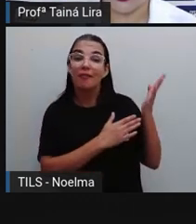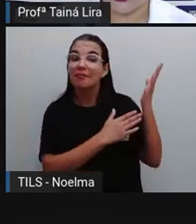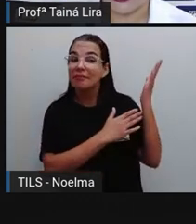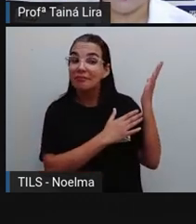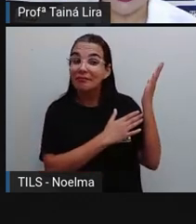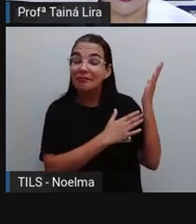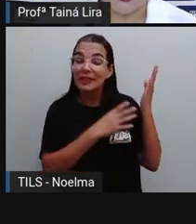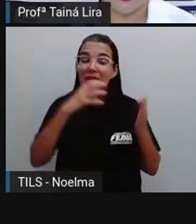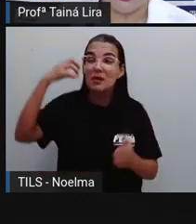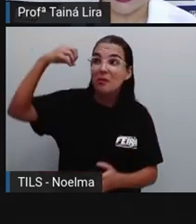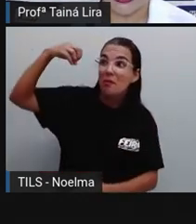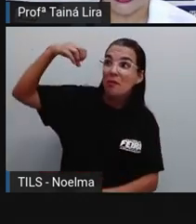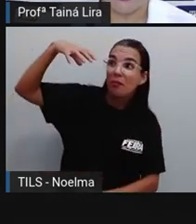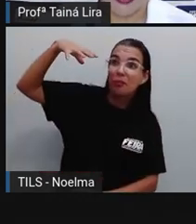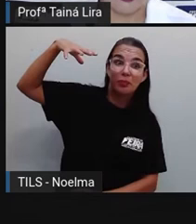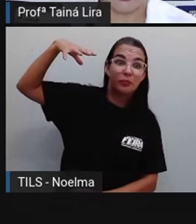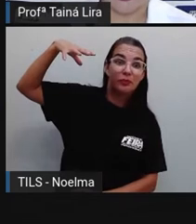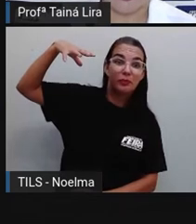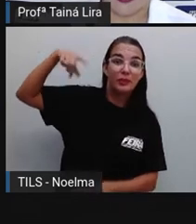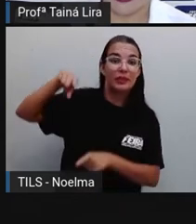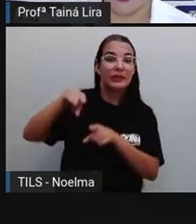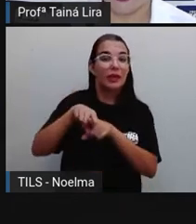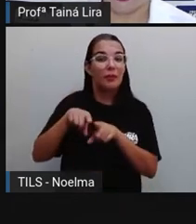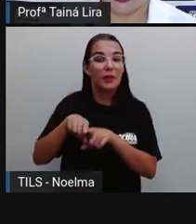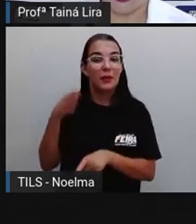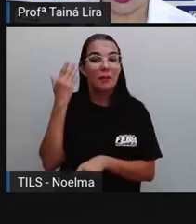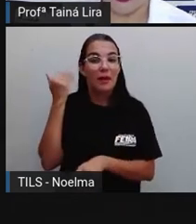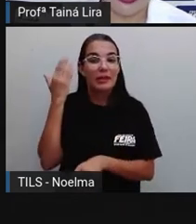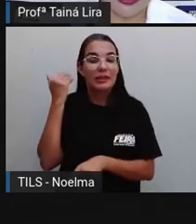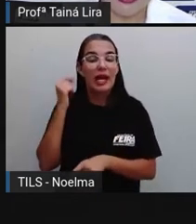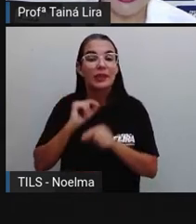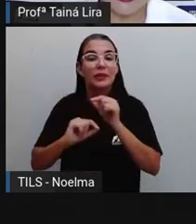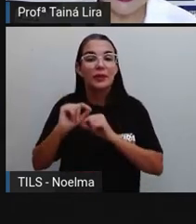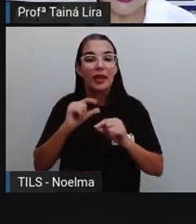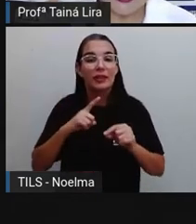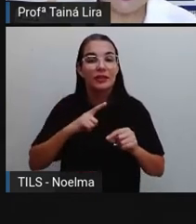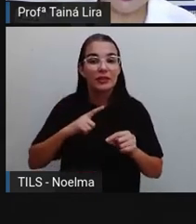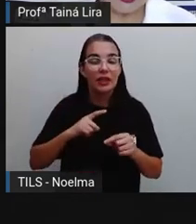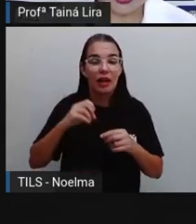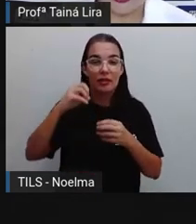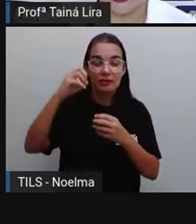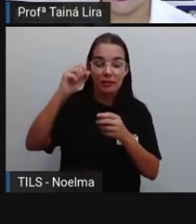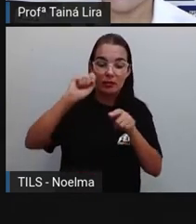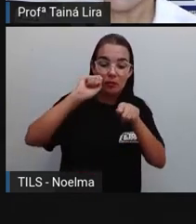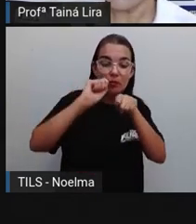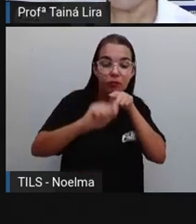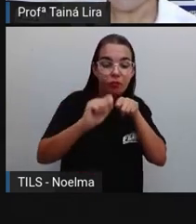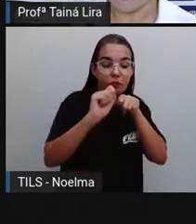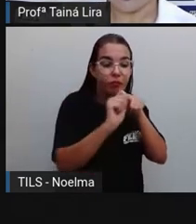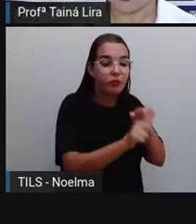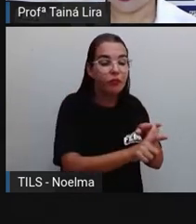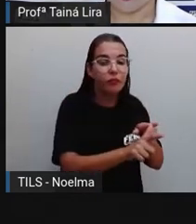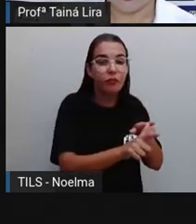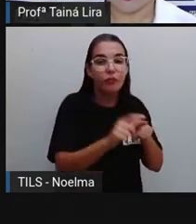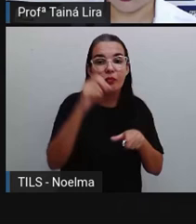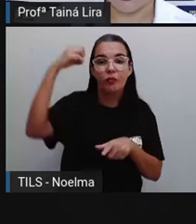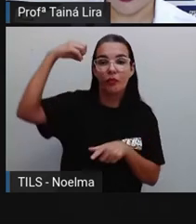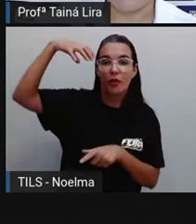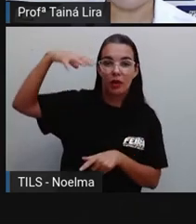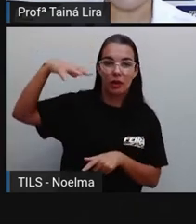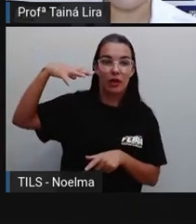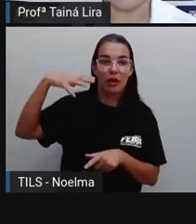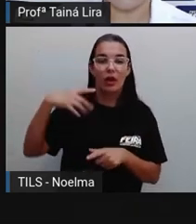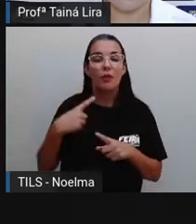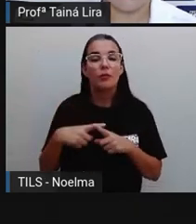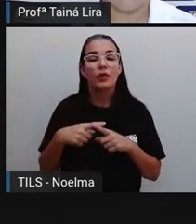Acendedor de lampiões. Olha lá a imagem. Então, era a pessoa que subia e acendia. E por que que hoje não existe